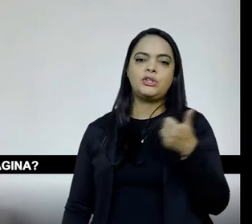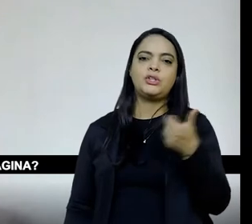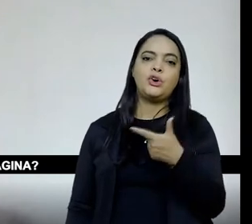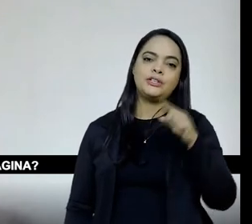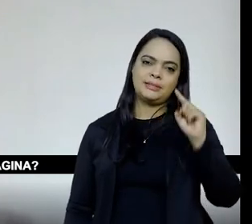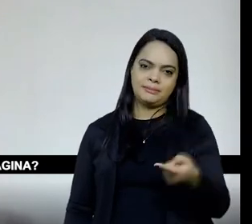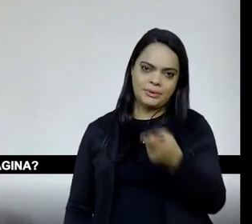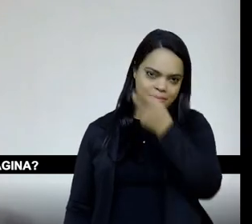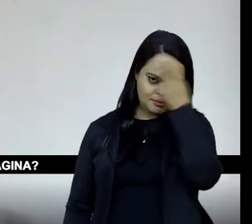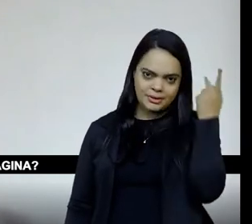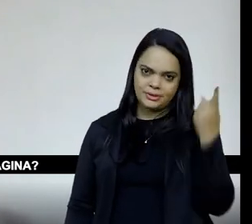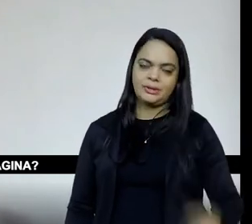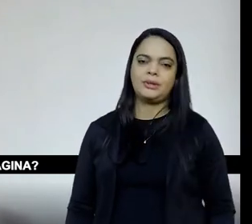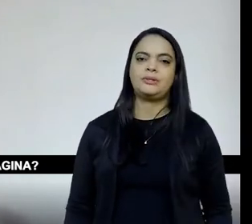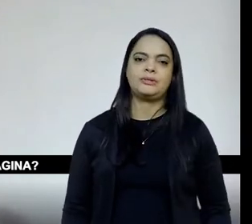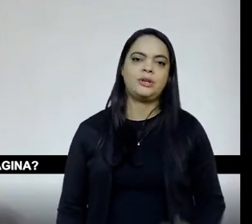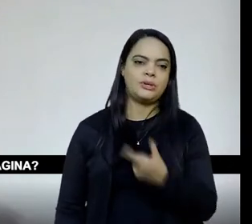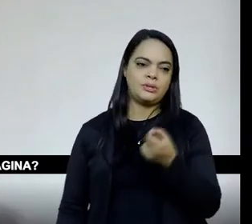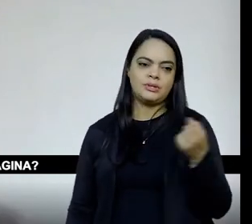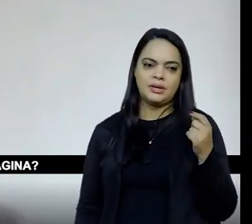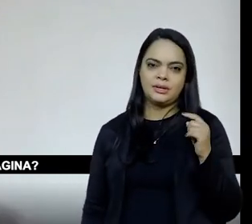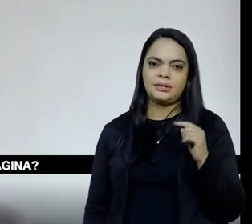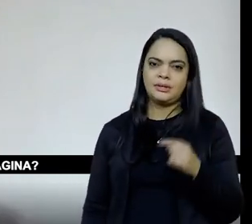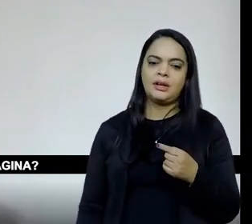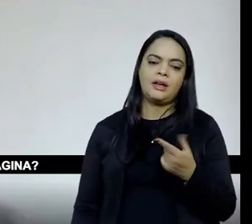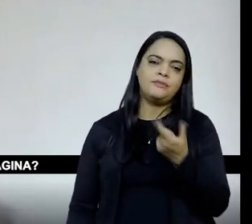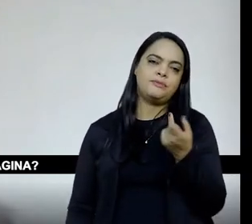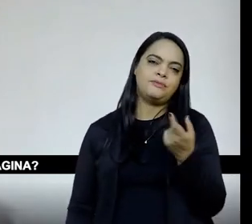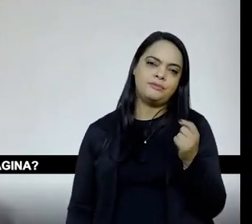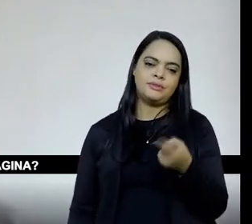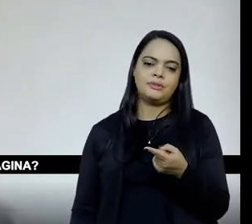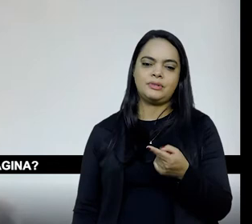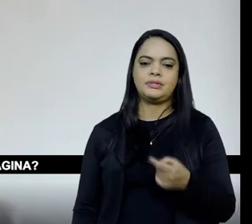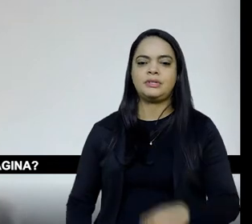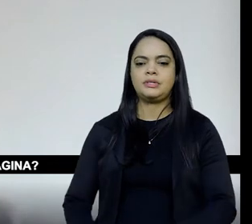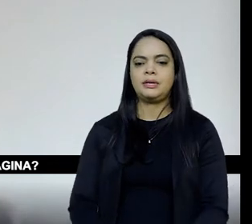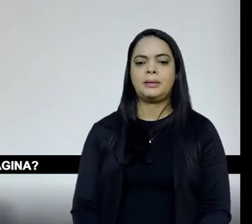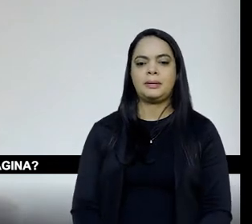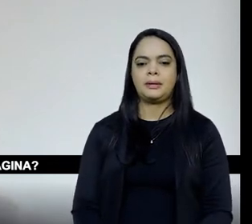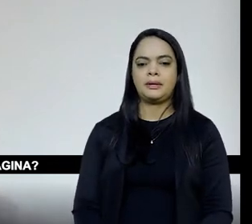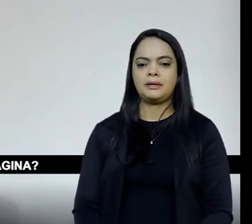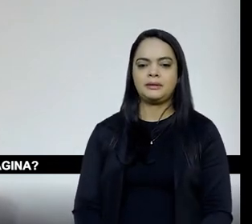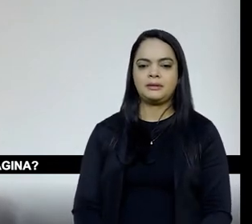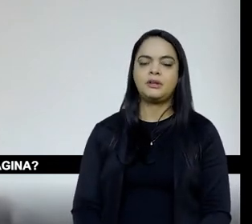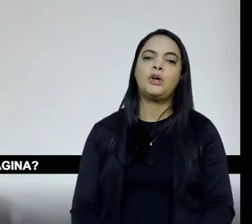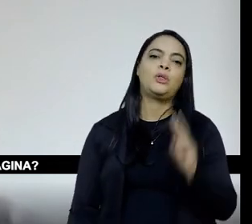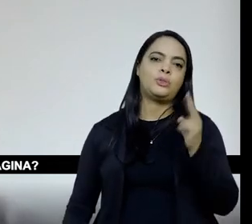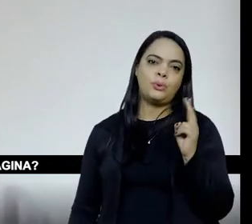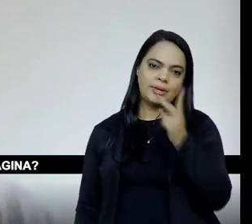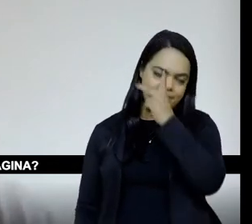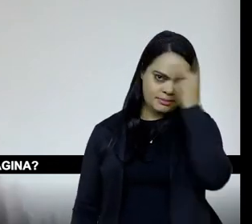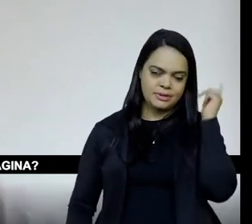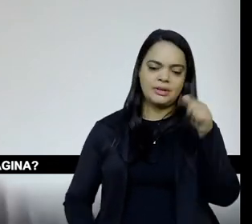200 mil seria 10%, 1% seria 20 mil, isso aí, são 2 mil pessoas